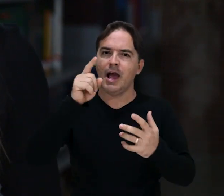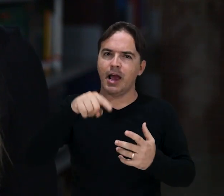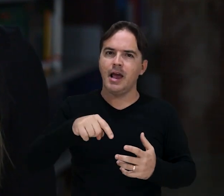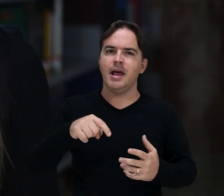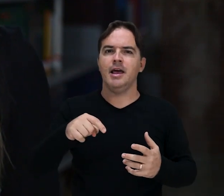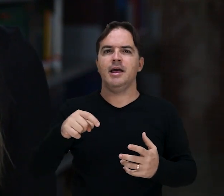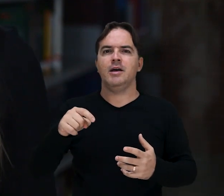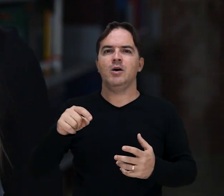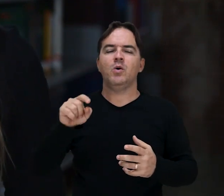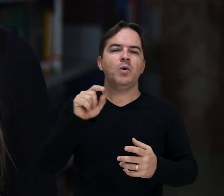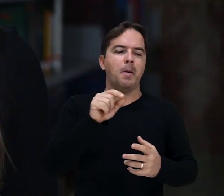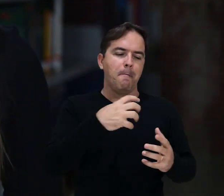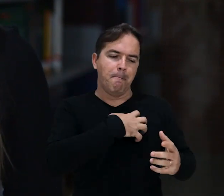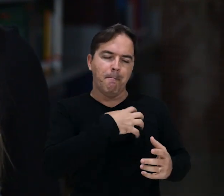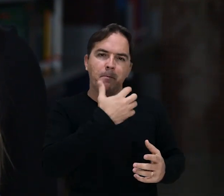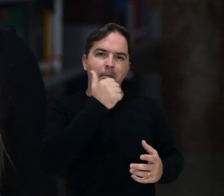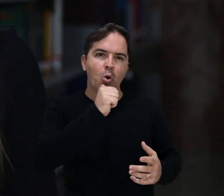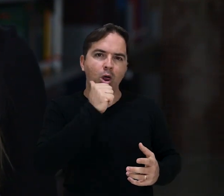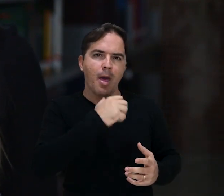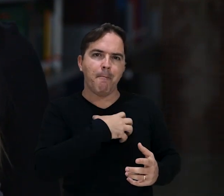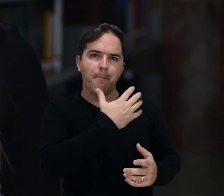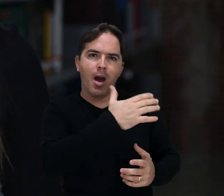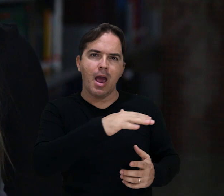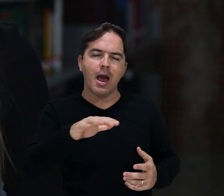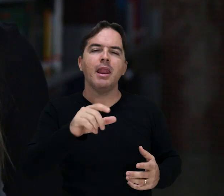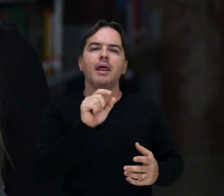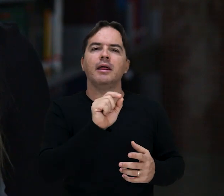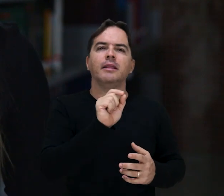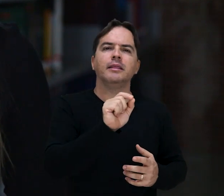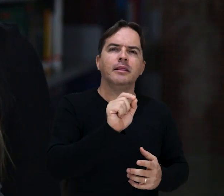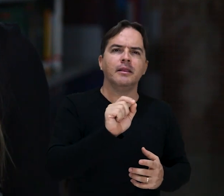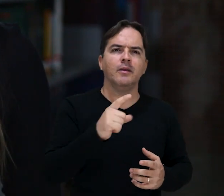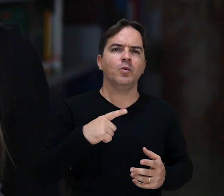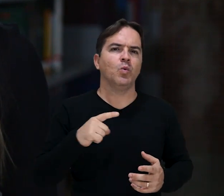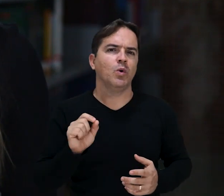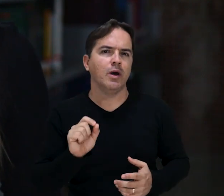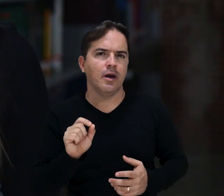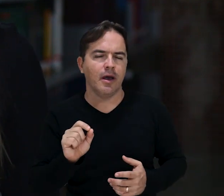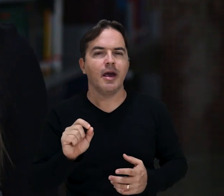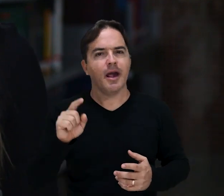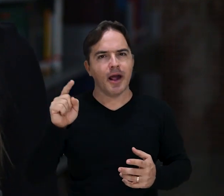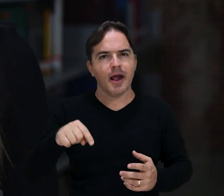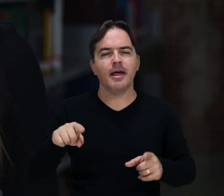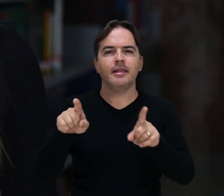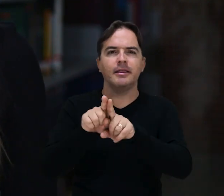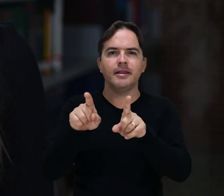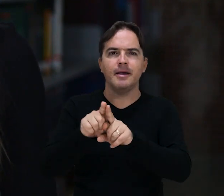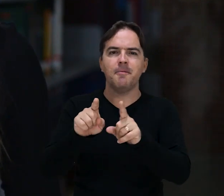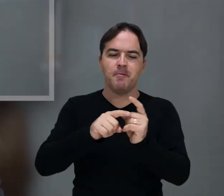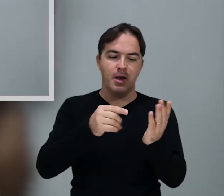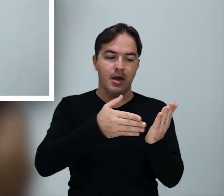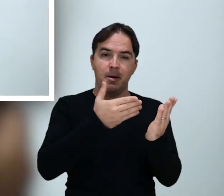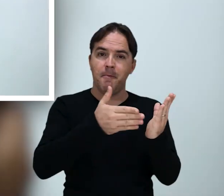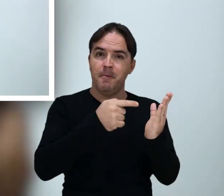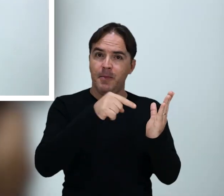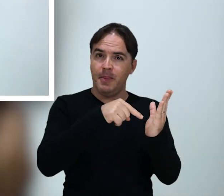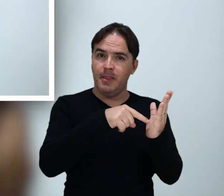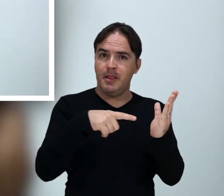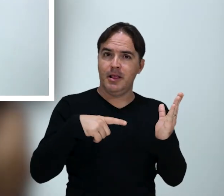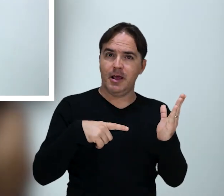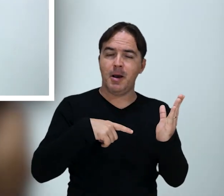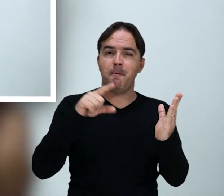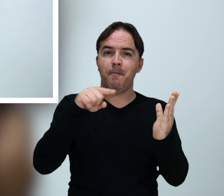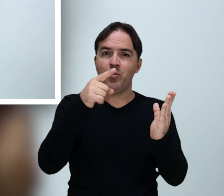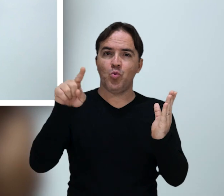tem, de Dorival Caymmi, interpretada por Carmen Miranda e ao final os autores elaboraram uma paródia referente a essa música com a temática das